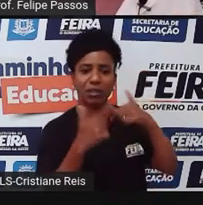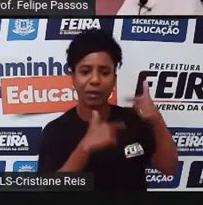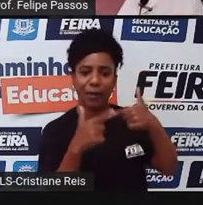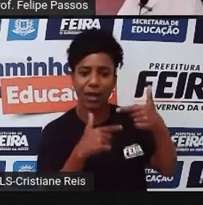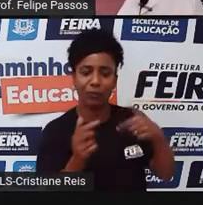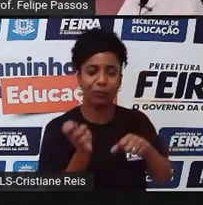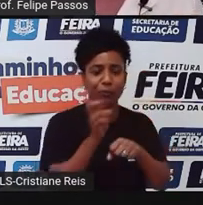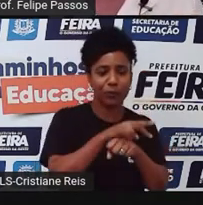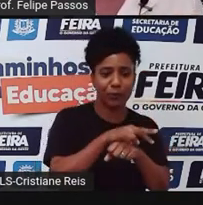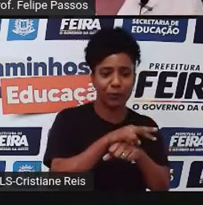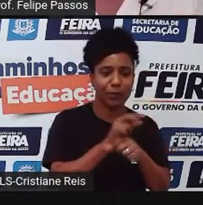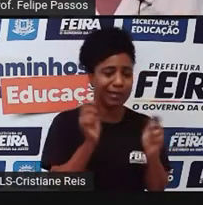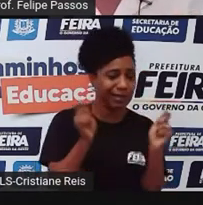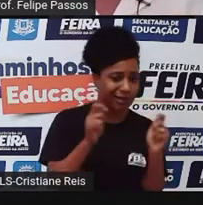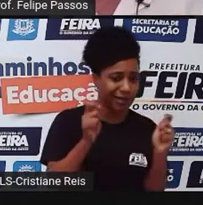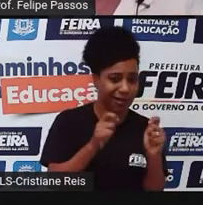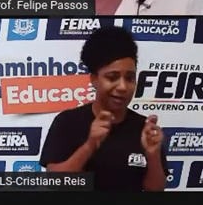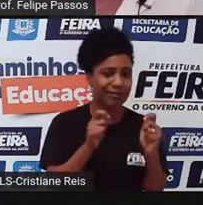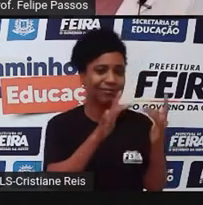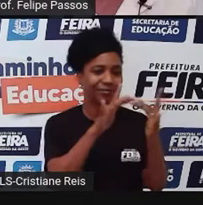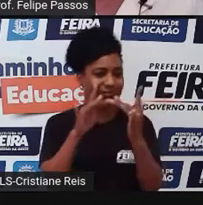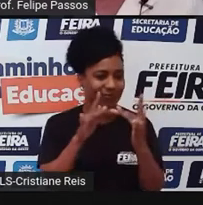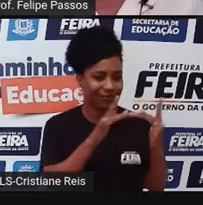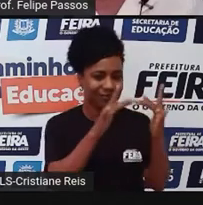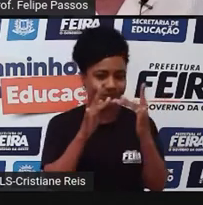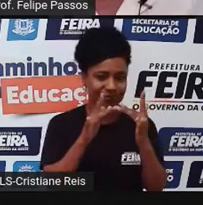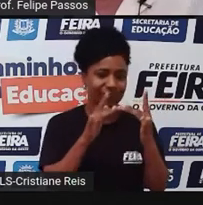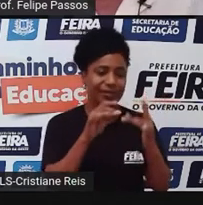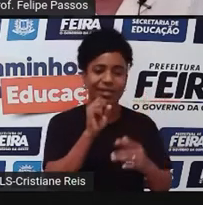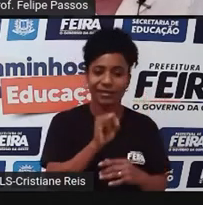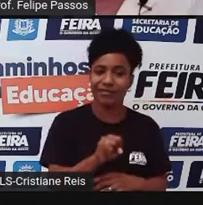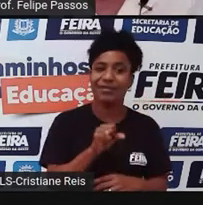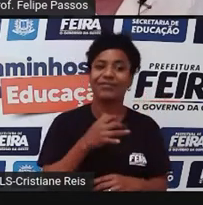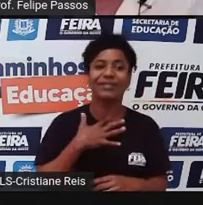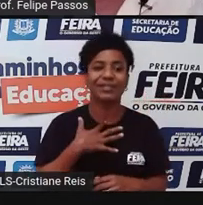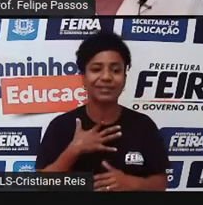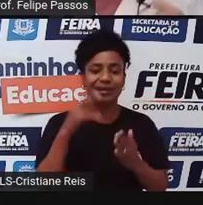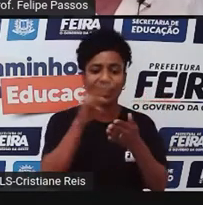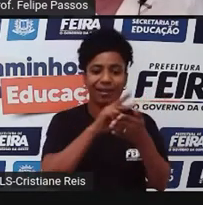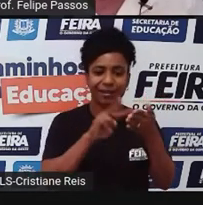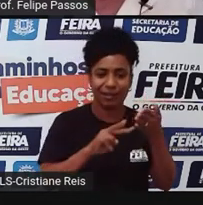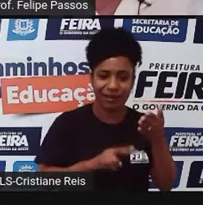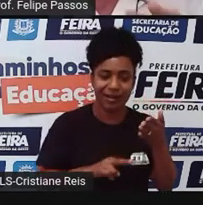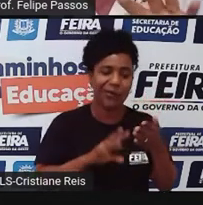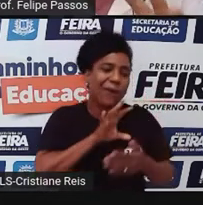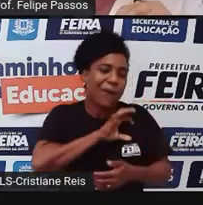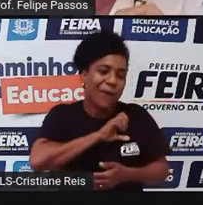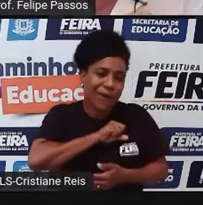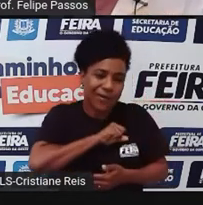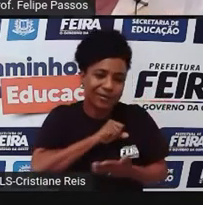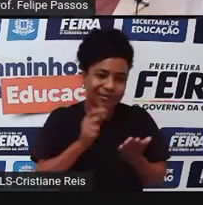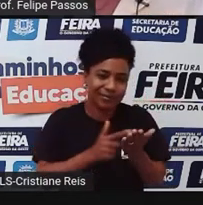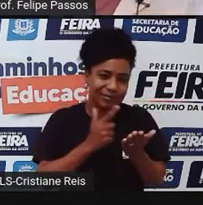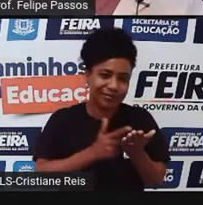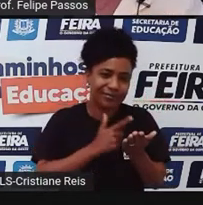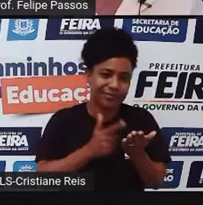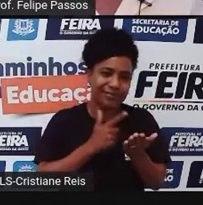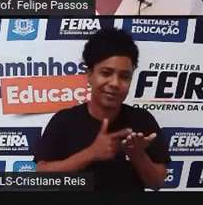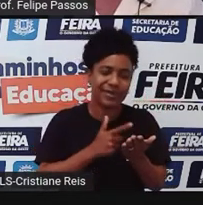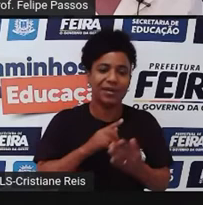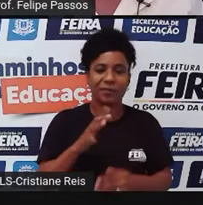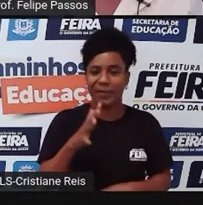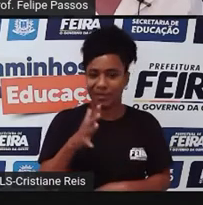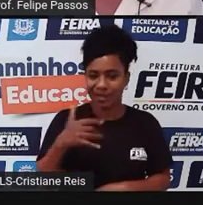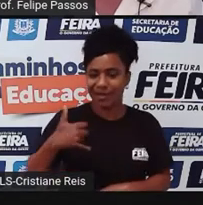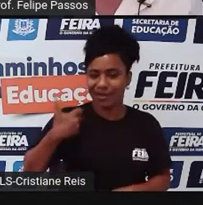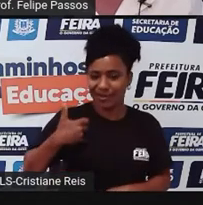aquela área que você quer atuar. E se você gosta de ler, se você já aprendeu a gostar de ler, né? Eu aprendi a gostar de ler quando eu estava aí na